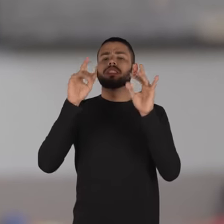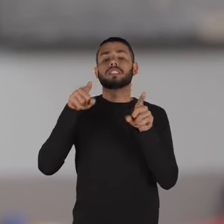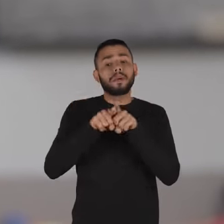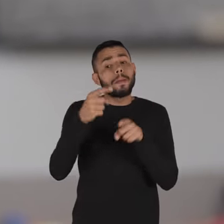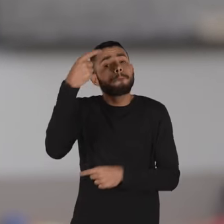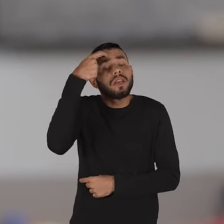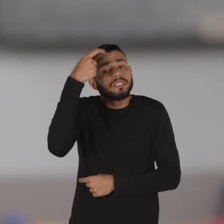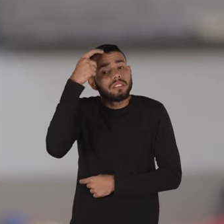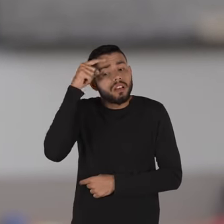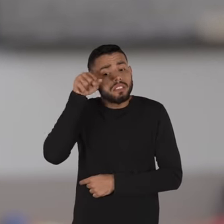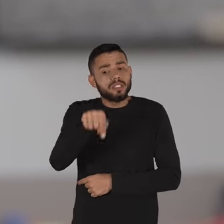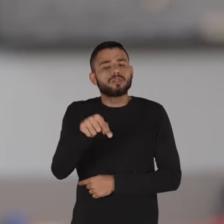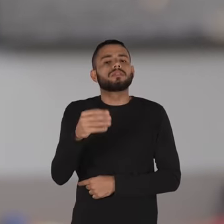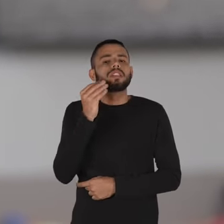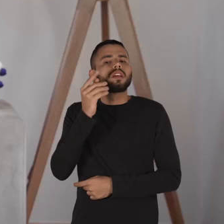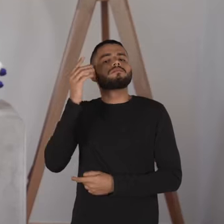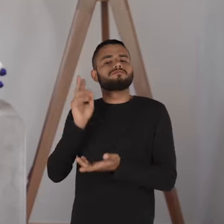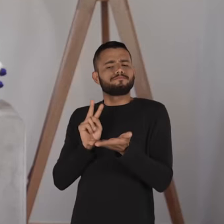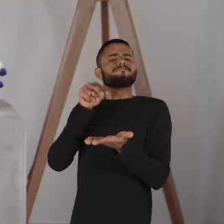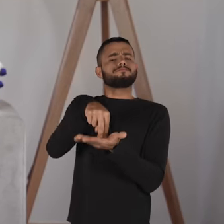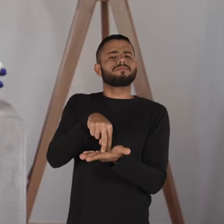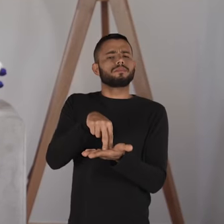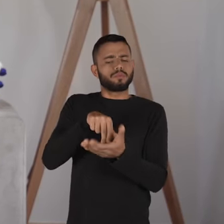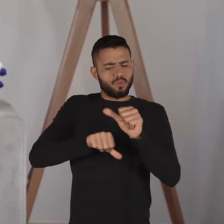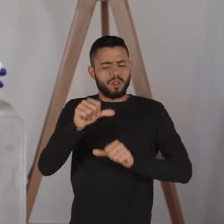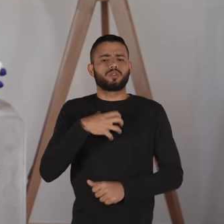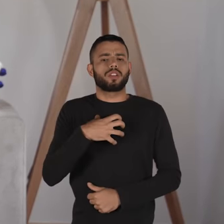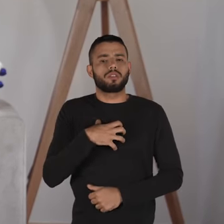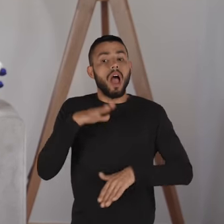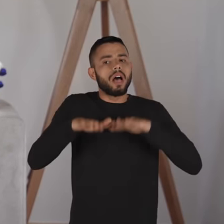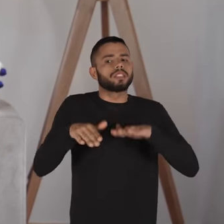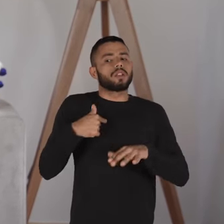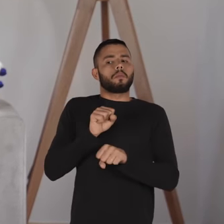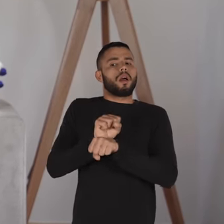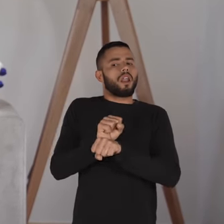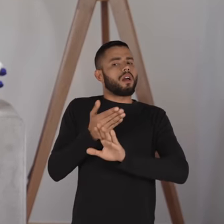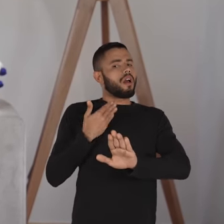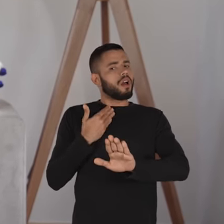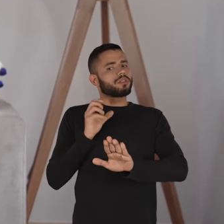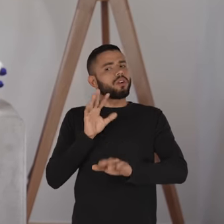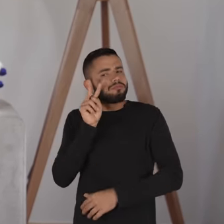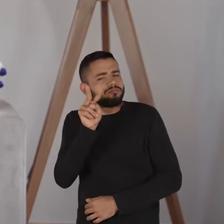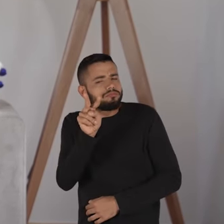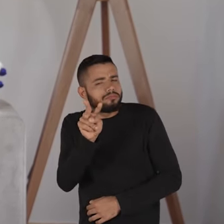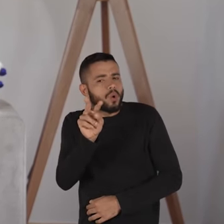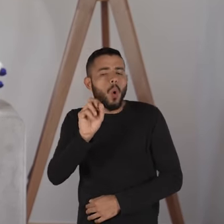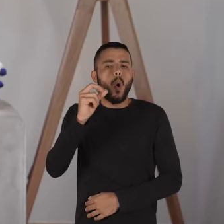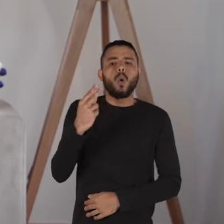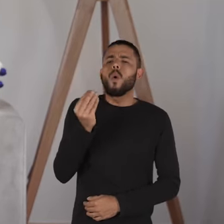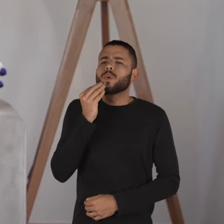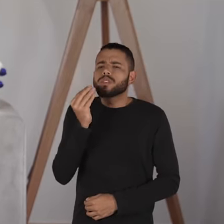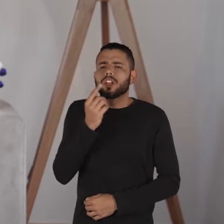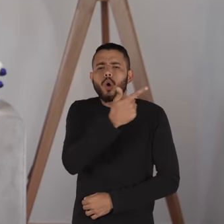pensar a partir disso e saber se recolocar. E como, às vezes, é hora de recuar, às vezes é hora de ouvir, às vezes é hora de